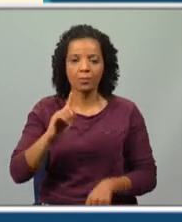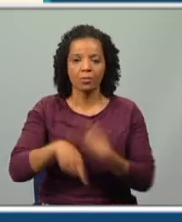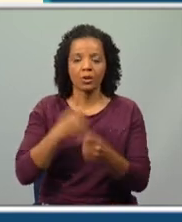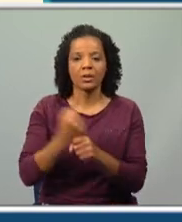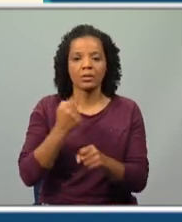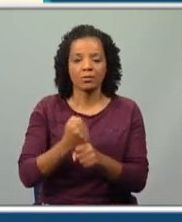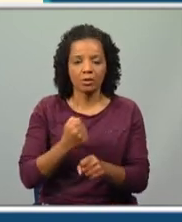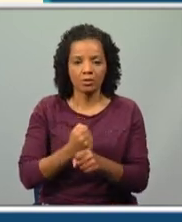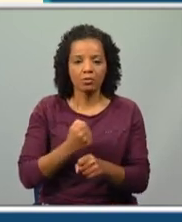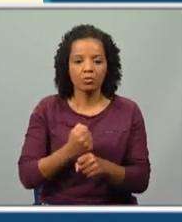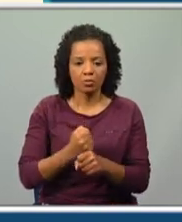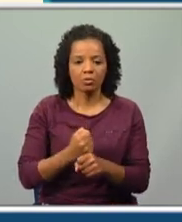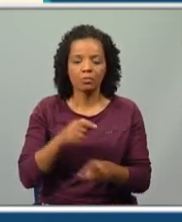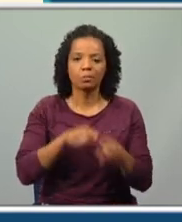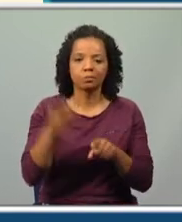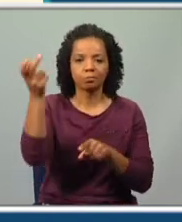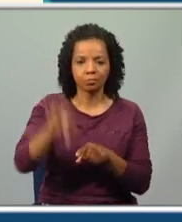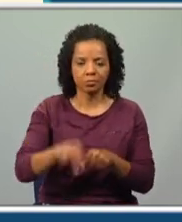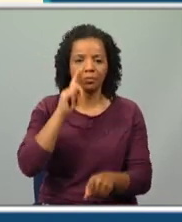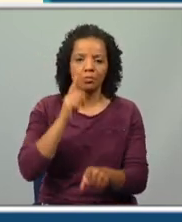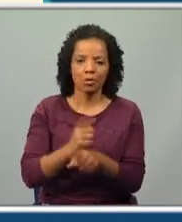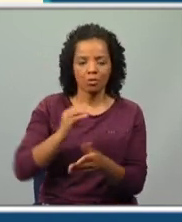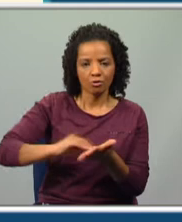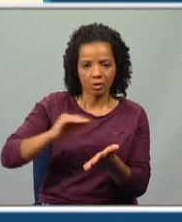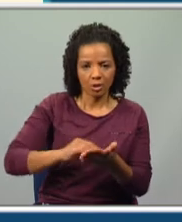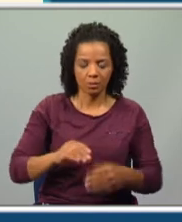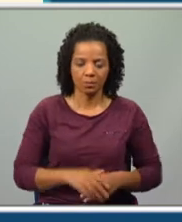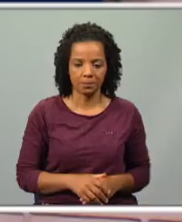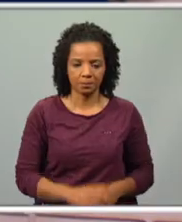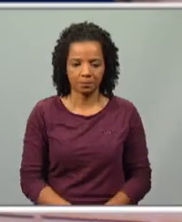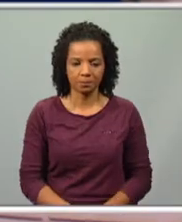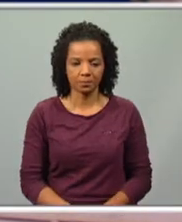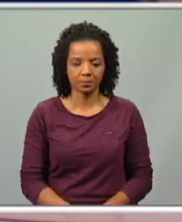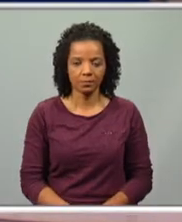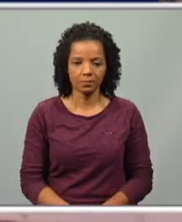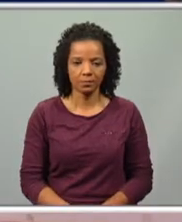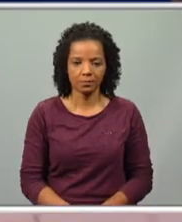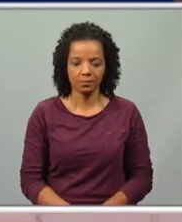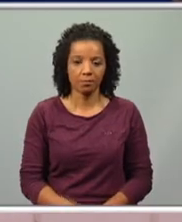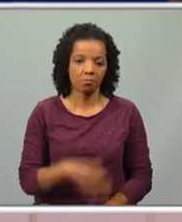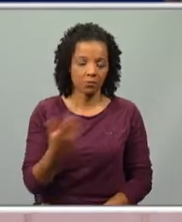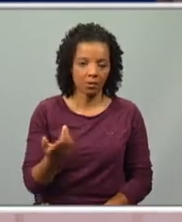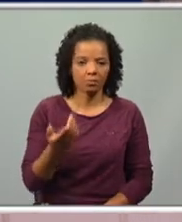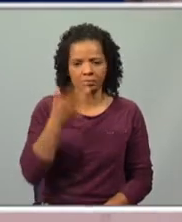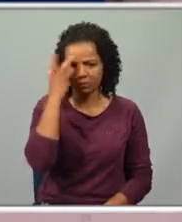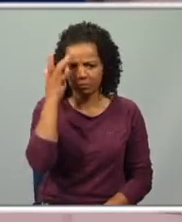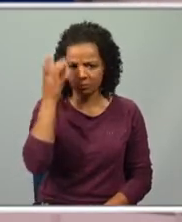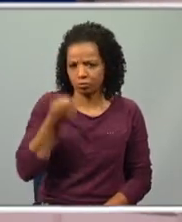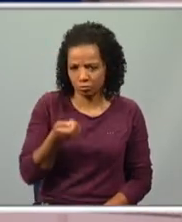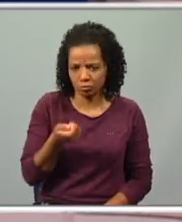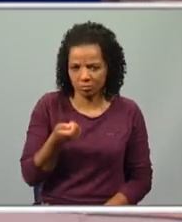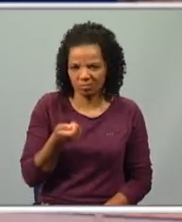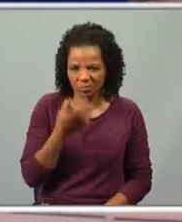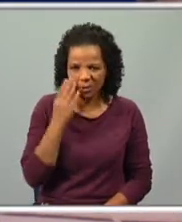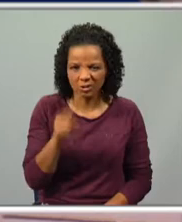diplomático, ocupação que conciliou com a escrita. Portanto, aqui um bocadinho mais fácil, não